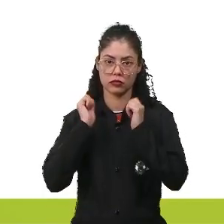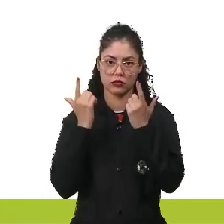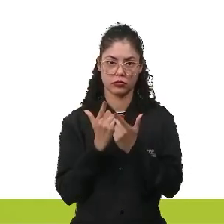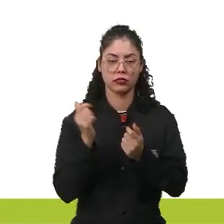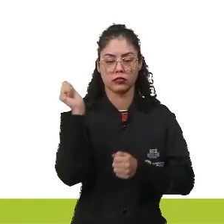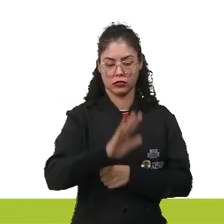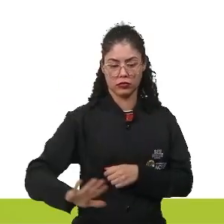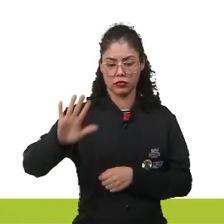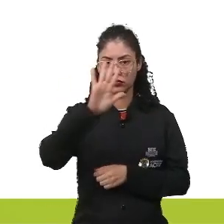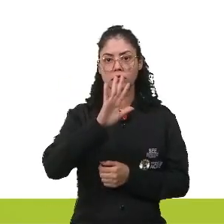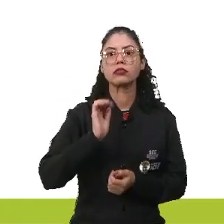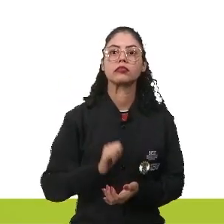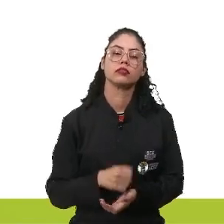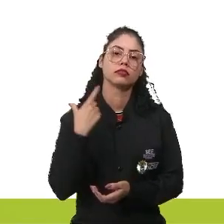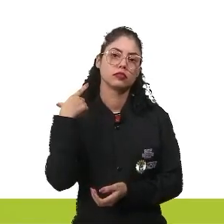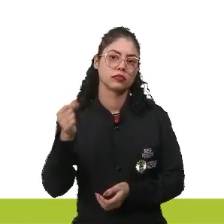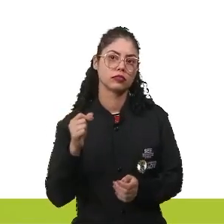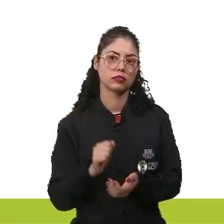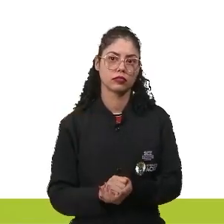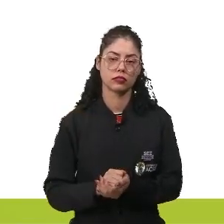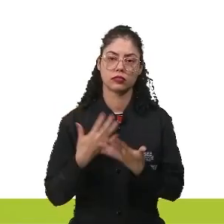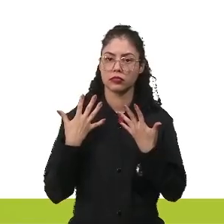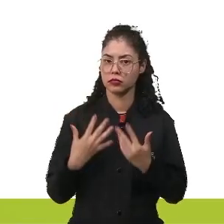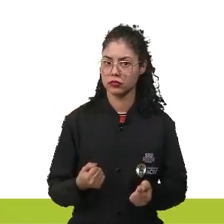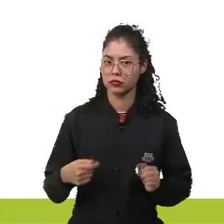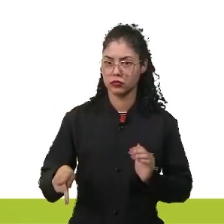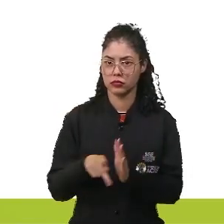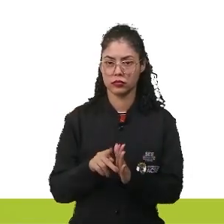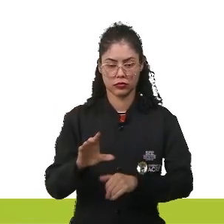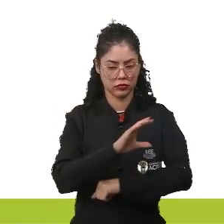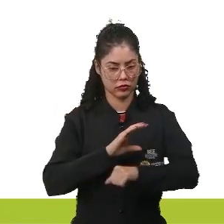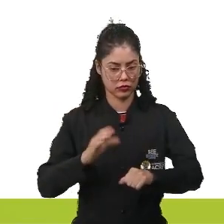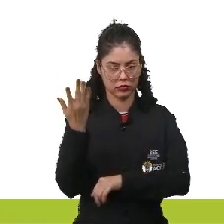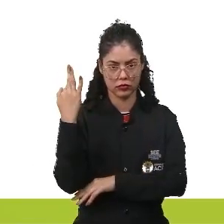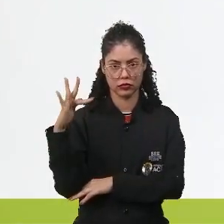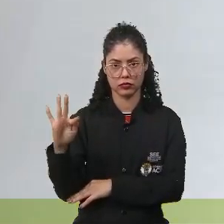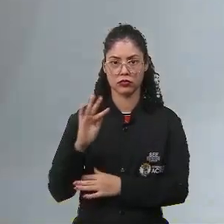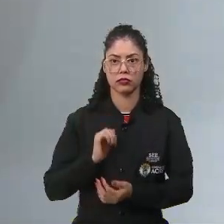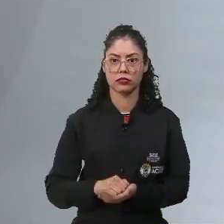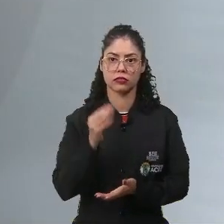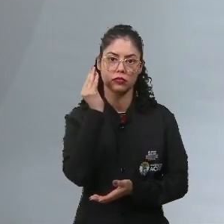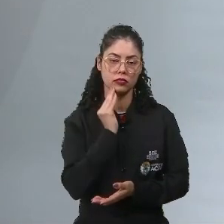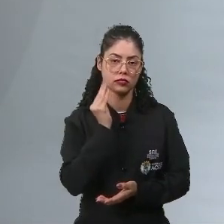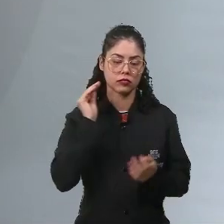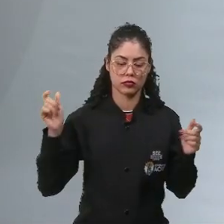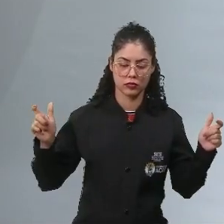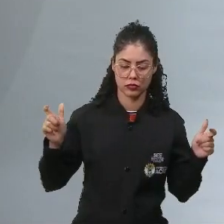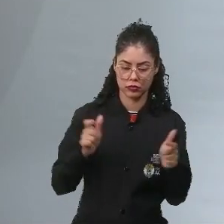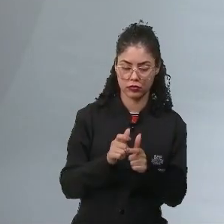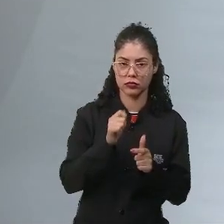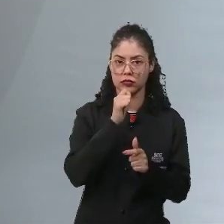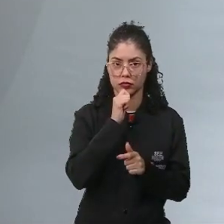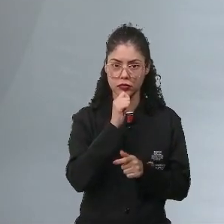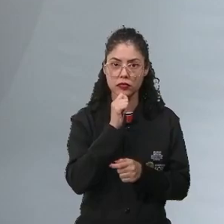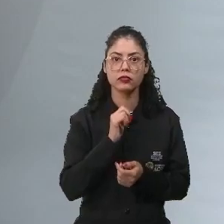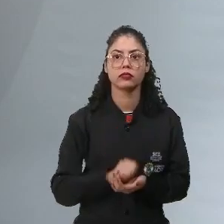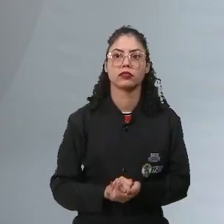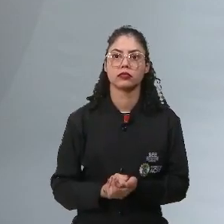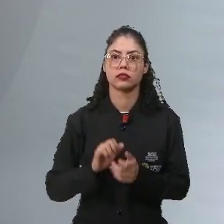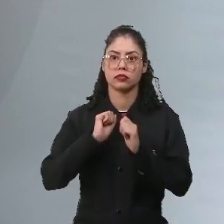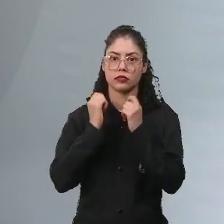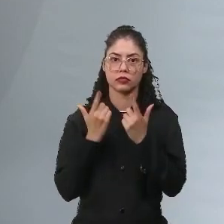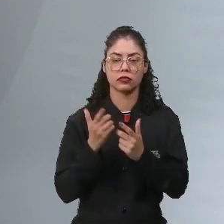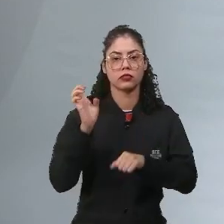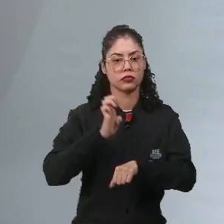Nacional, que teria como objetivo de elaborar e aprovar uma Constituição para a França. Então, nessa tentativa de amenizar a situação, dentro da Assembleia